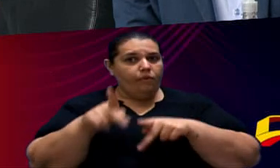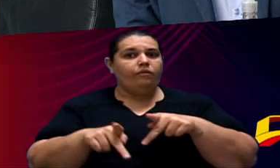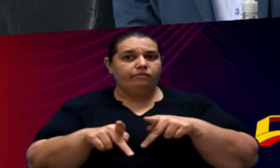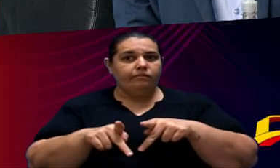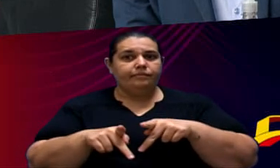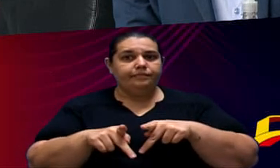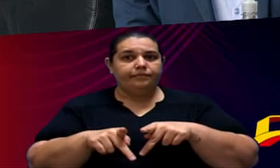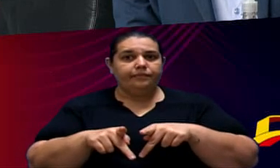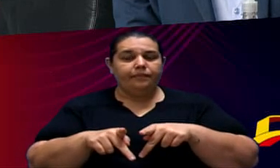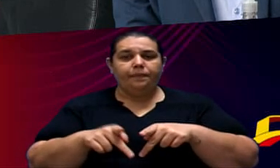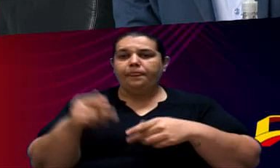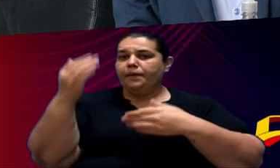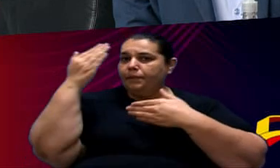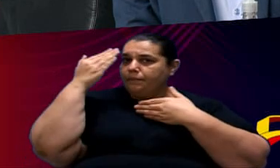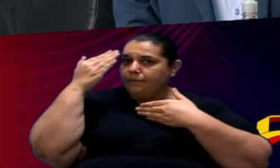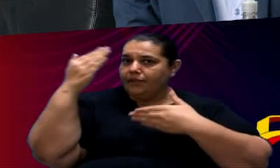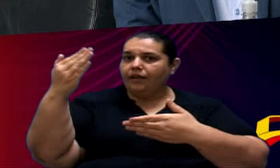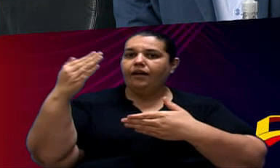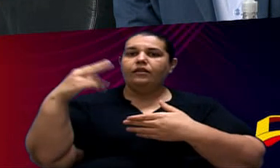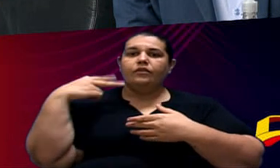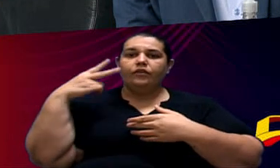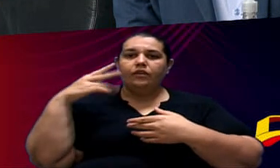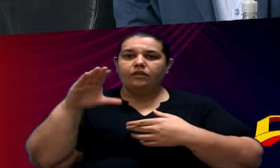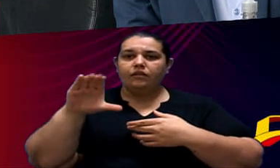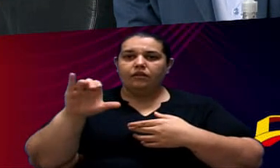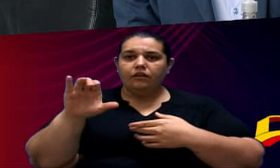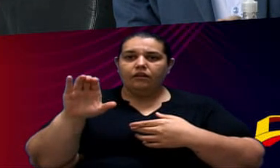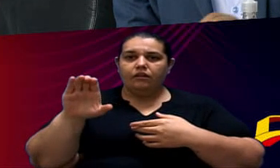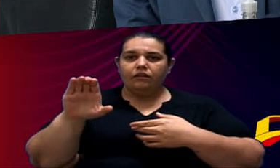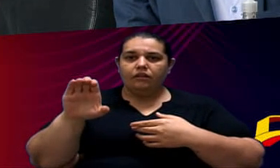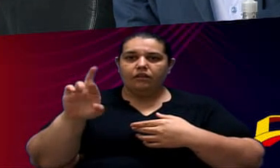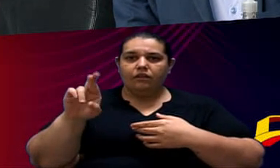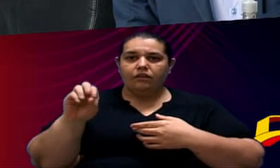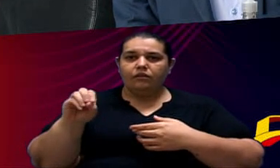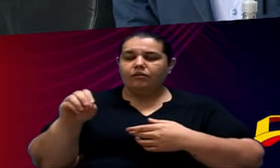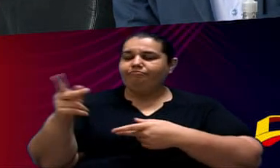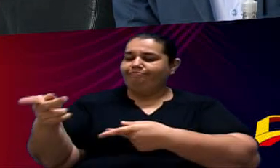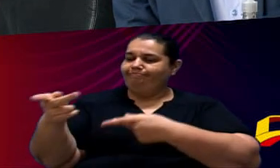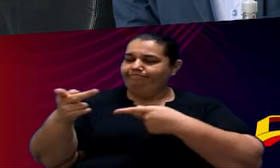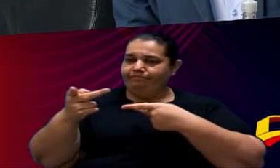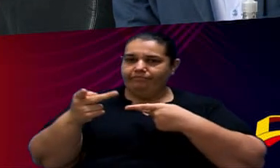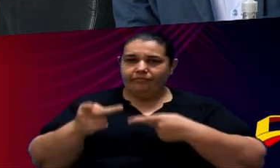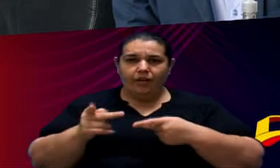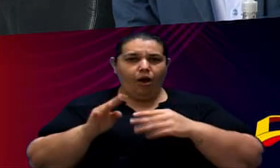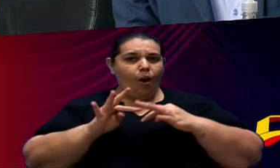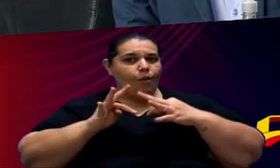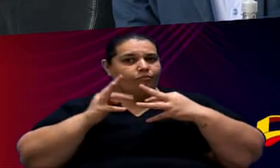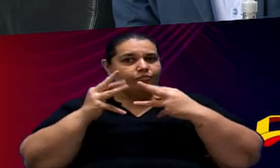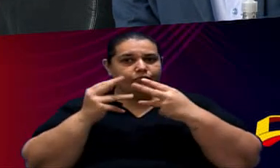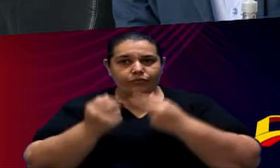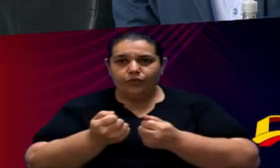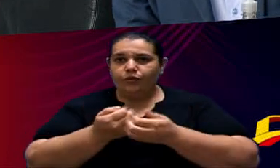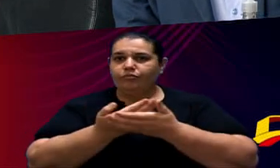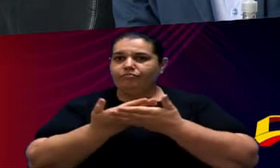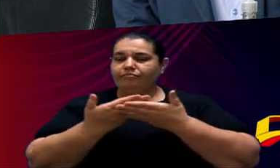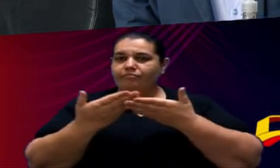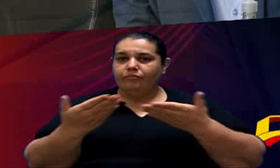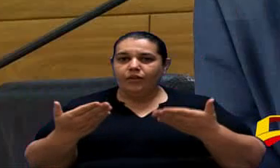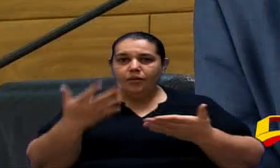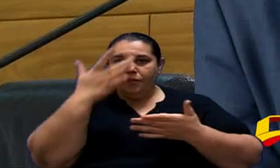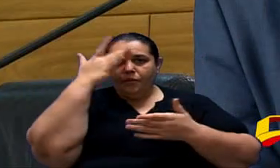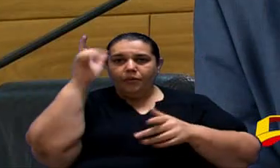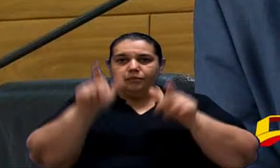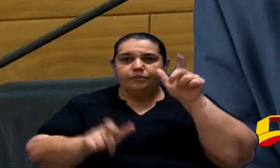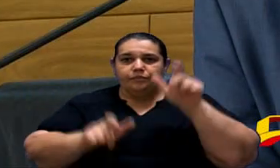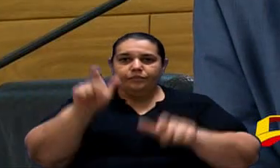Muito Obrigado Vereador Cícero João Pelo Convite A todos Que Participam Aqui Nesta